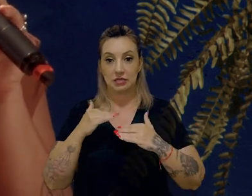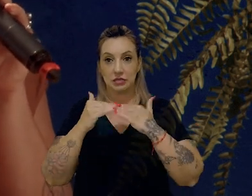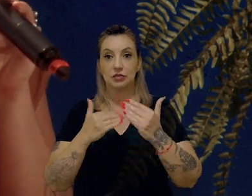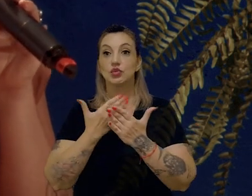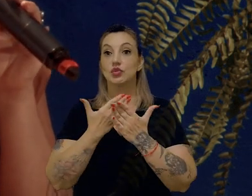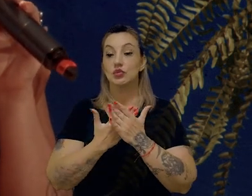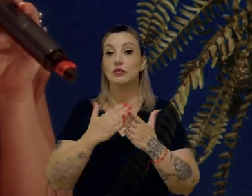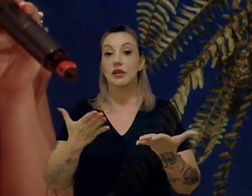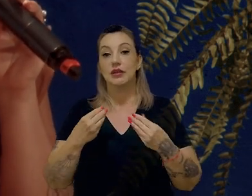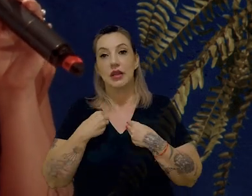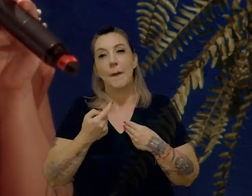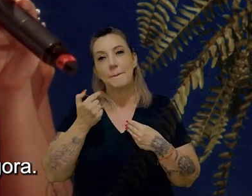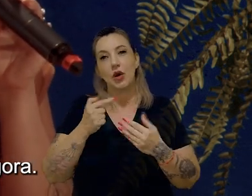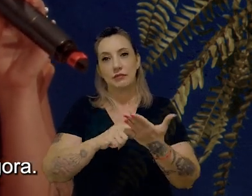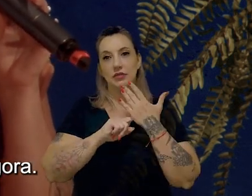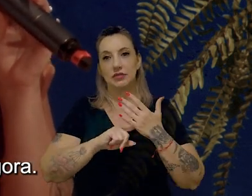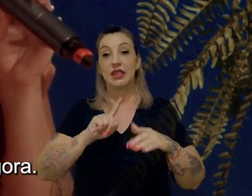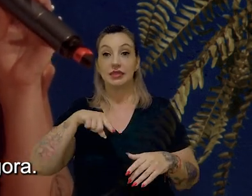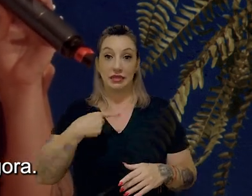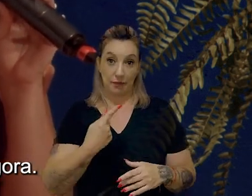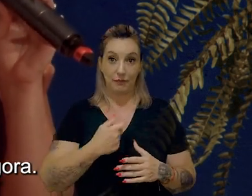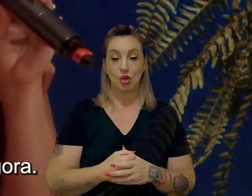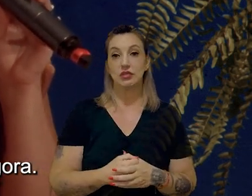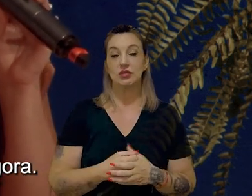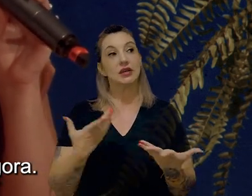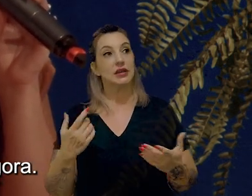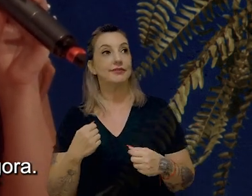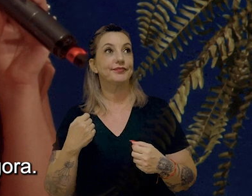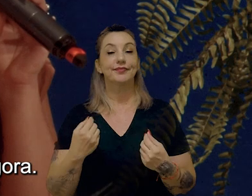estudando. Mas nos dá um cheiro. E depois, gente falou assim,